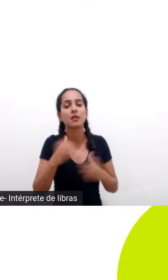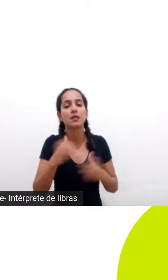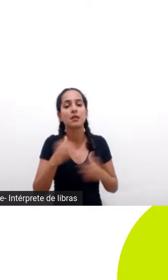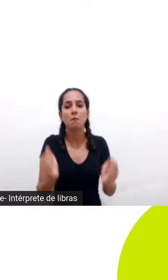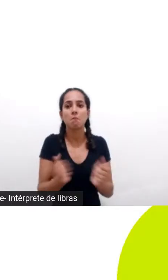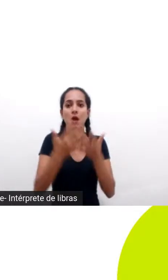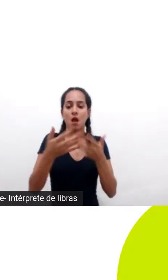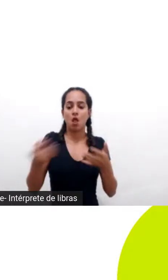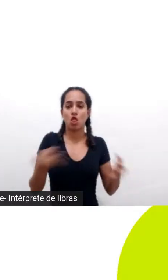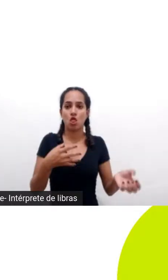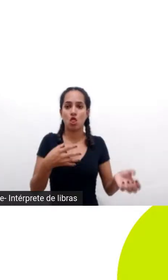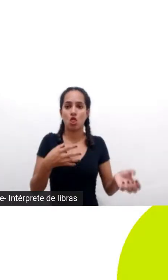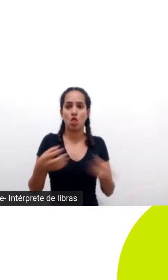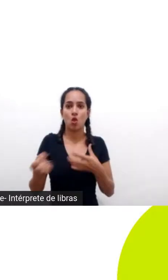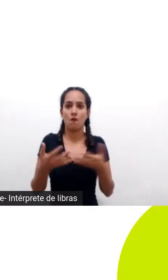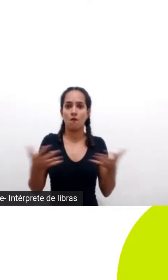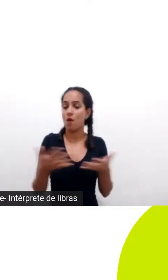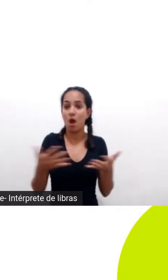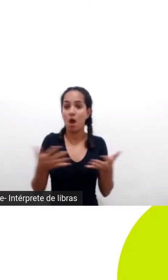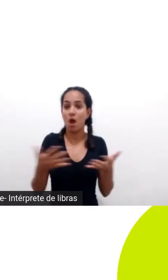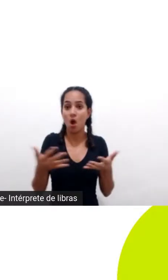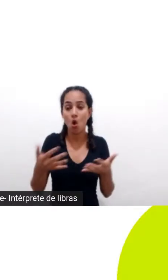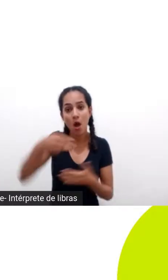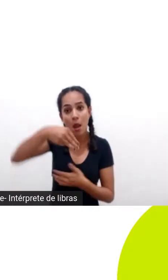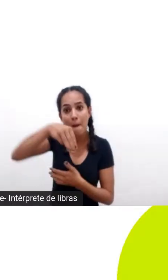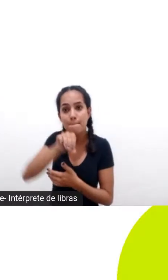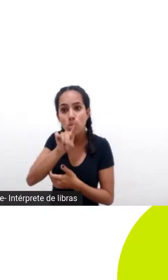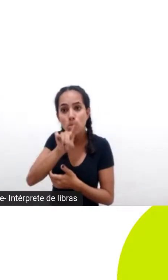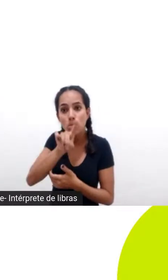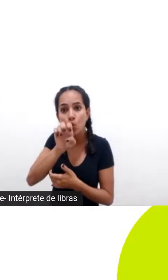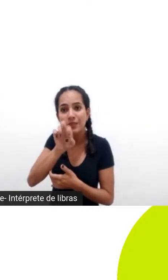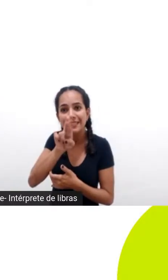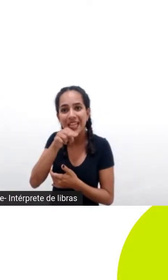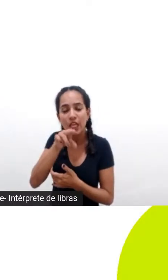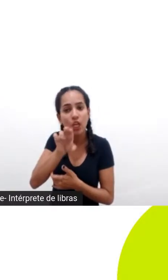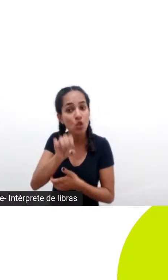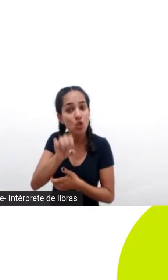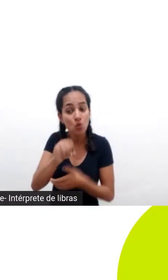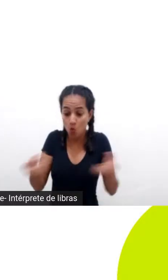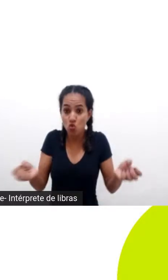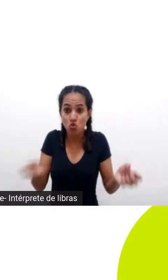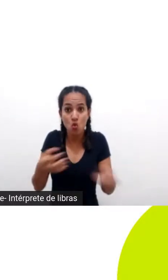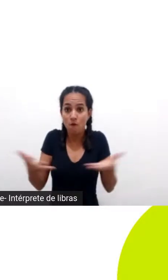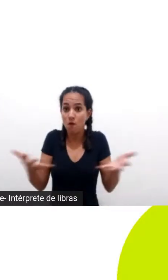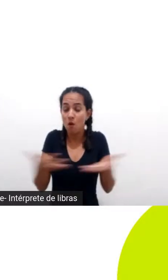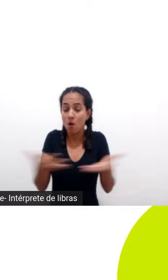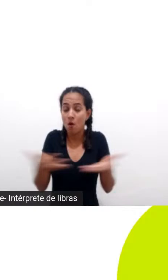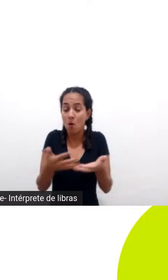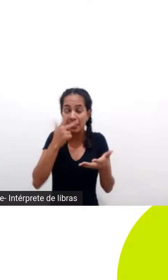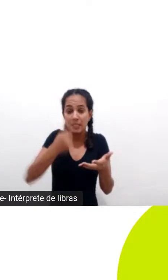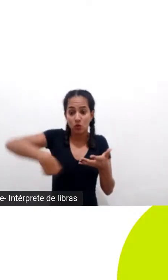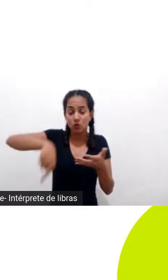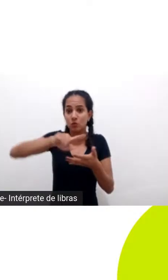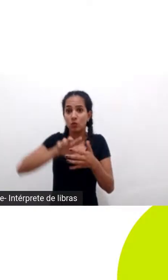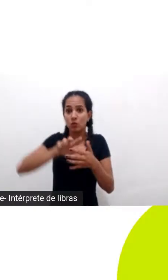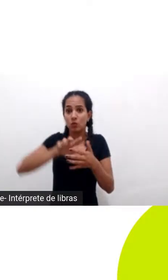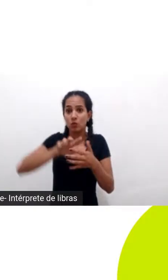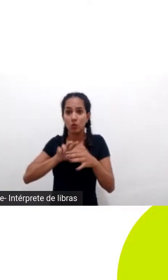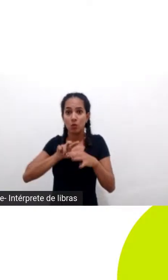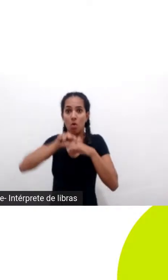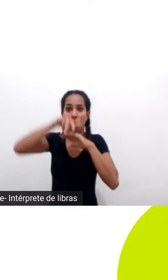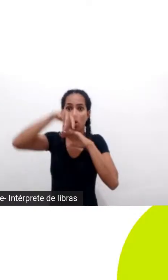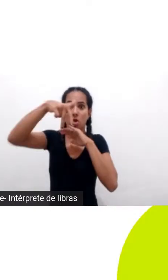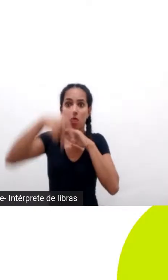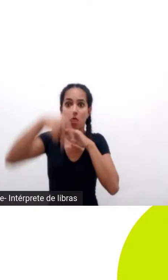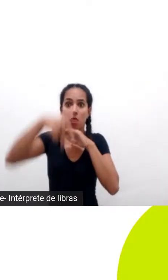penso é que a modernidade já está aqui hoje e a modernidade está jogando a gente para um precipício né então assim como